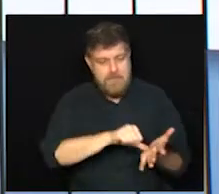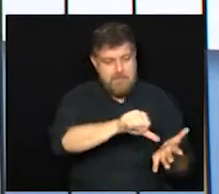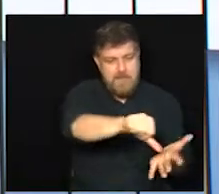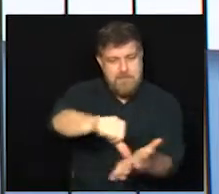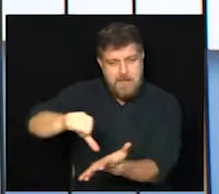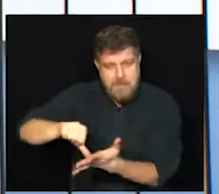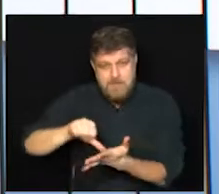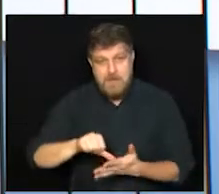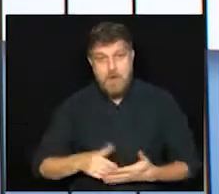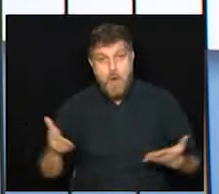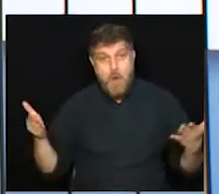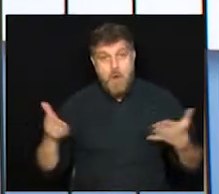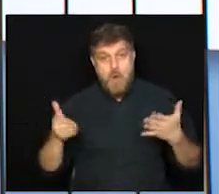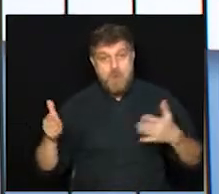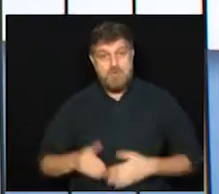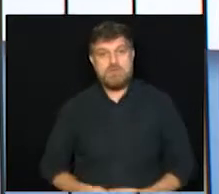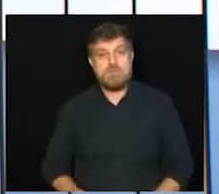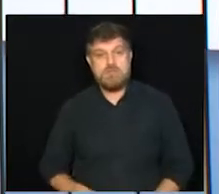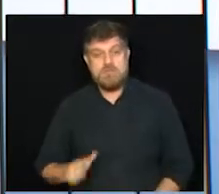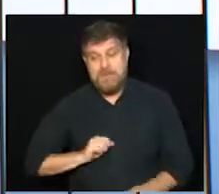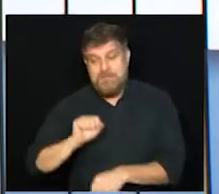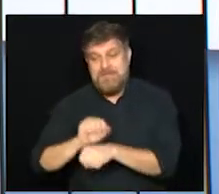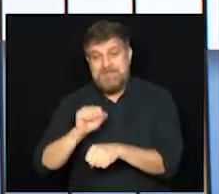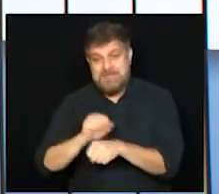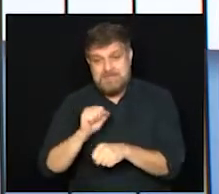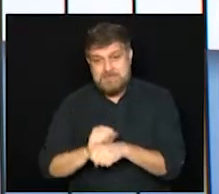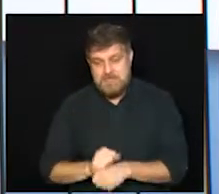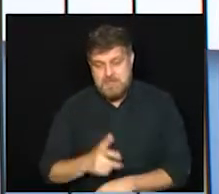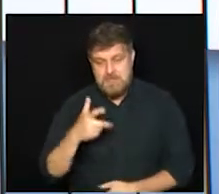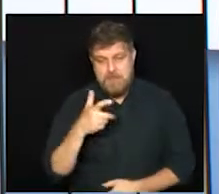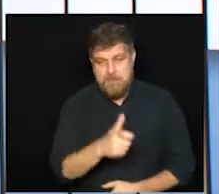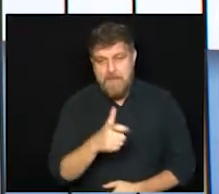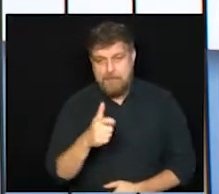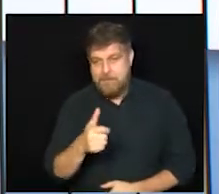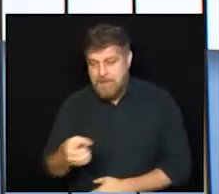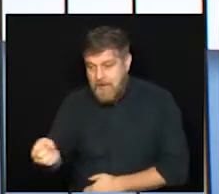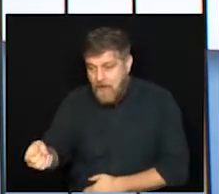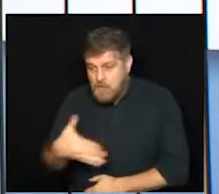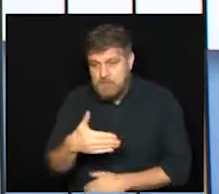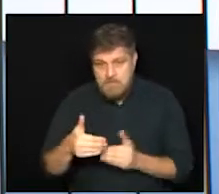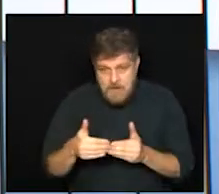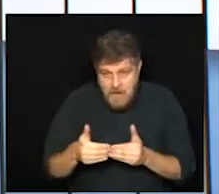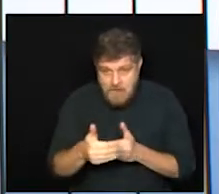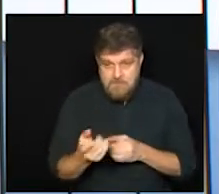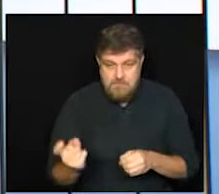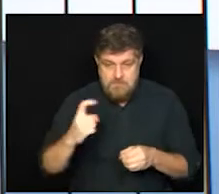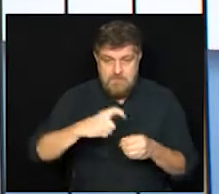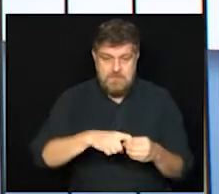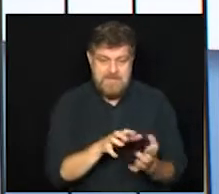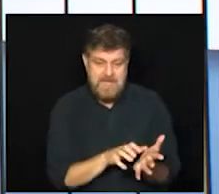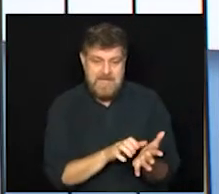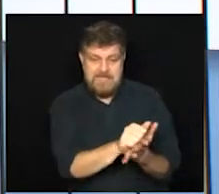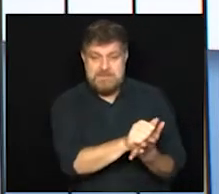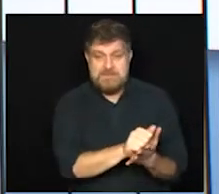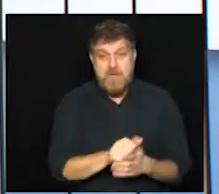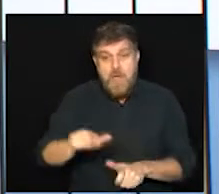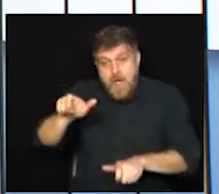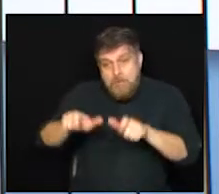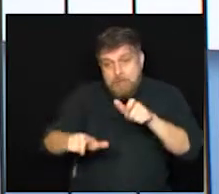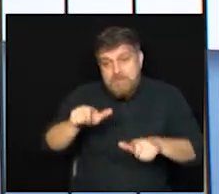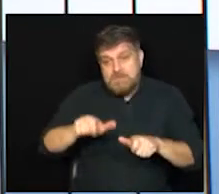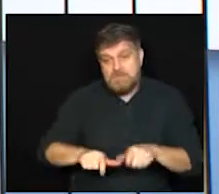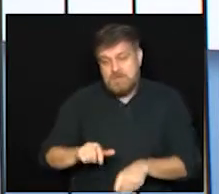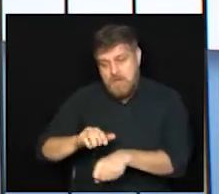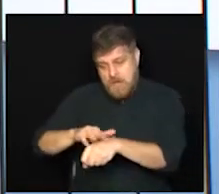Campinas informa que aguarda o envio de novas doses para reabrir aí as vagas para as pessoas com